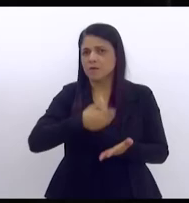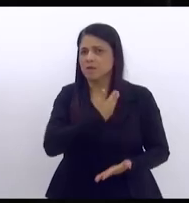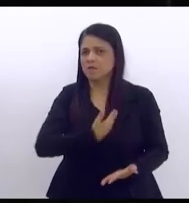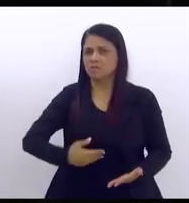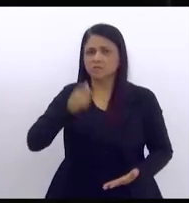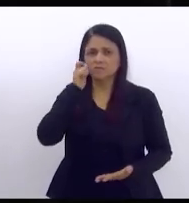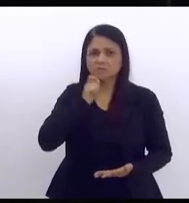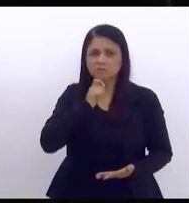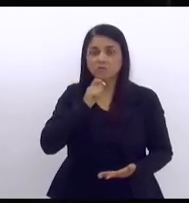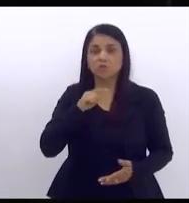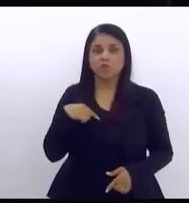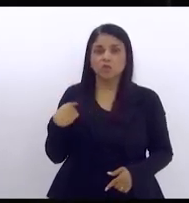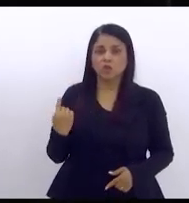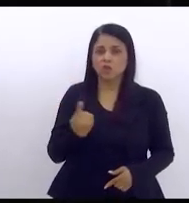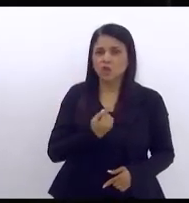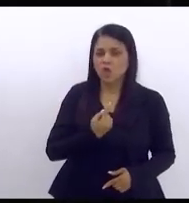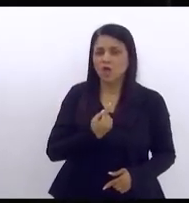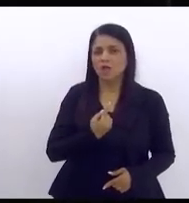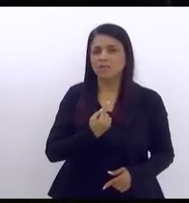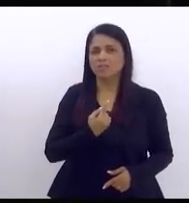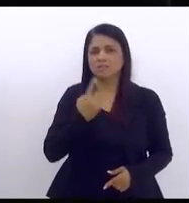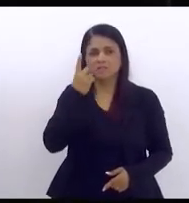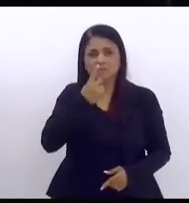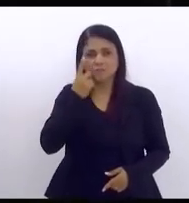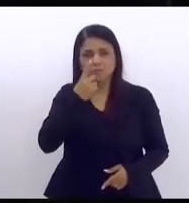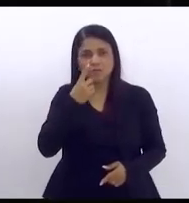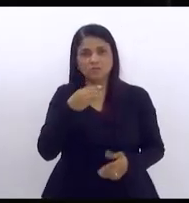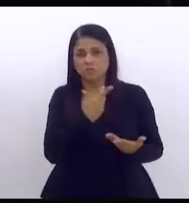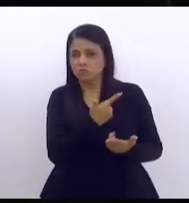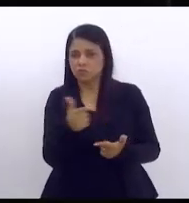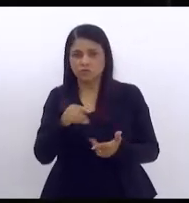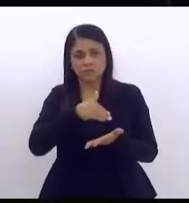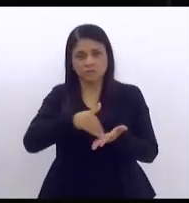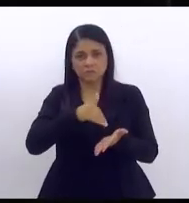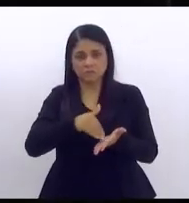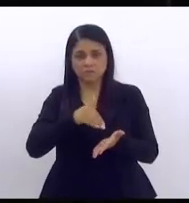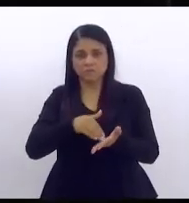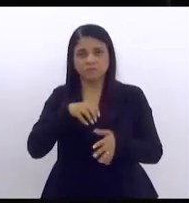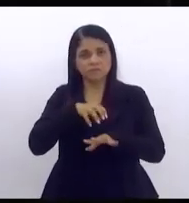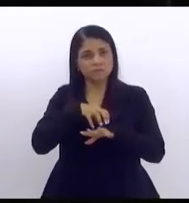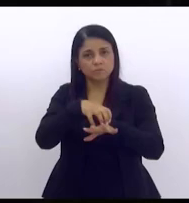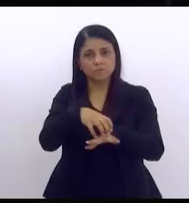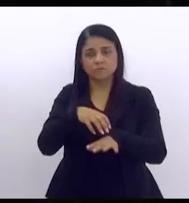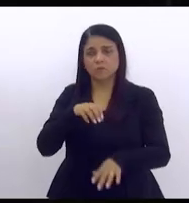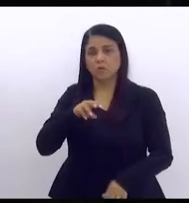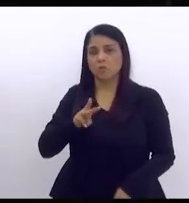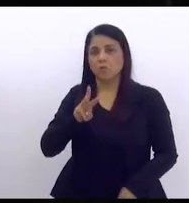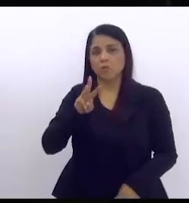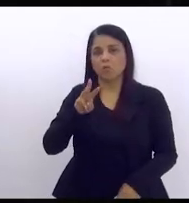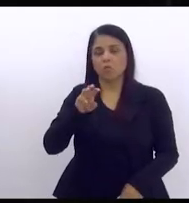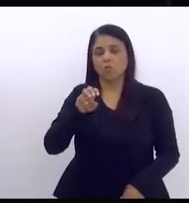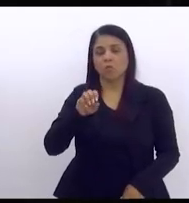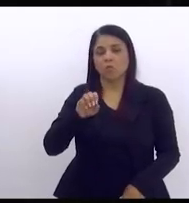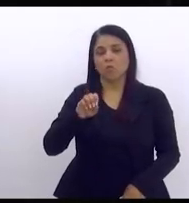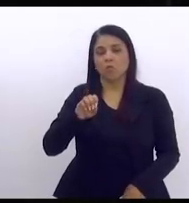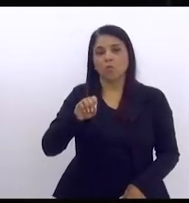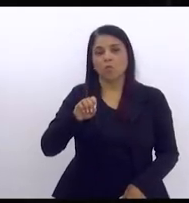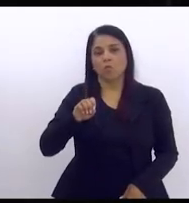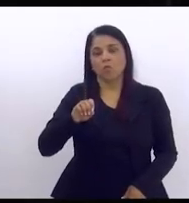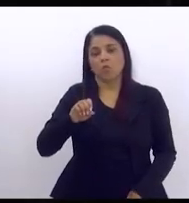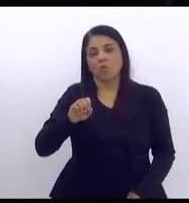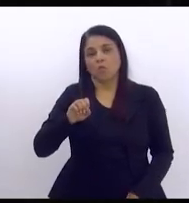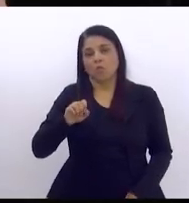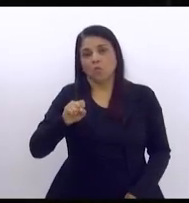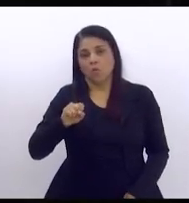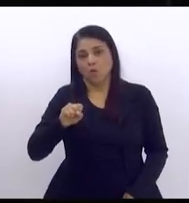Castro há de nós que não tivéssemos o secretário de transporte o Austin Reis para botar as obras iniciais